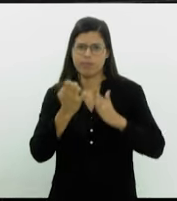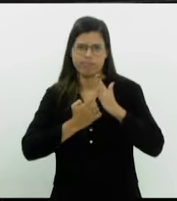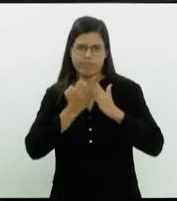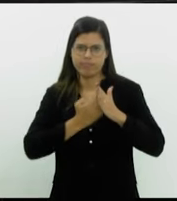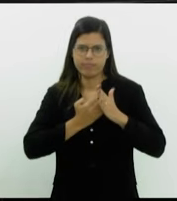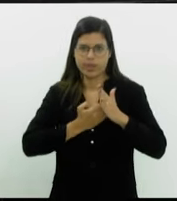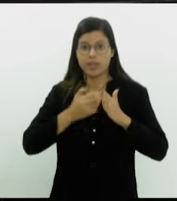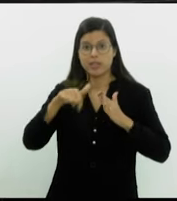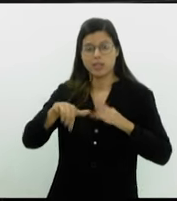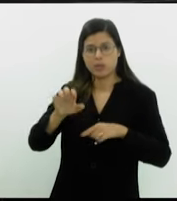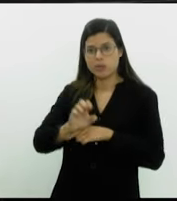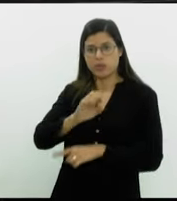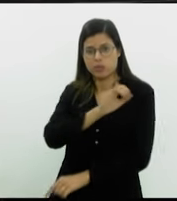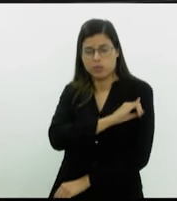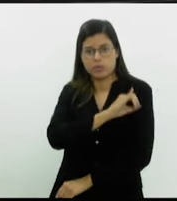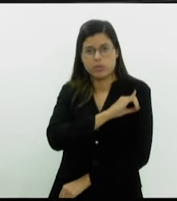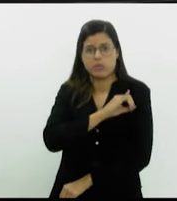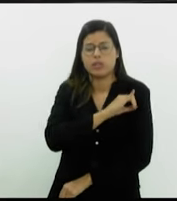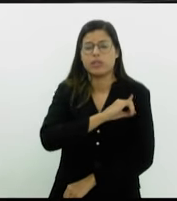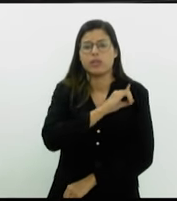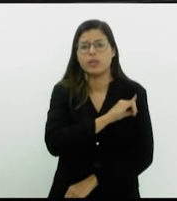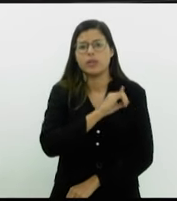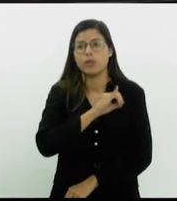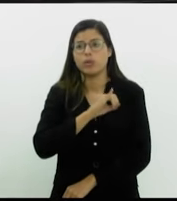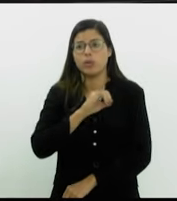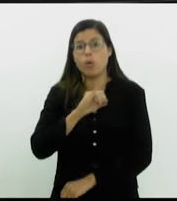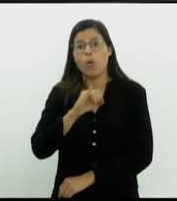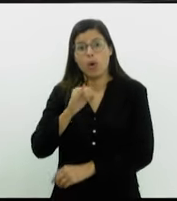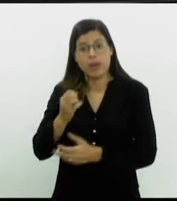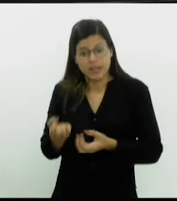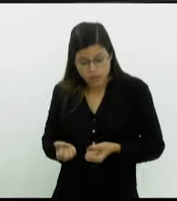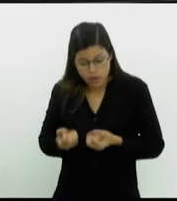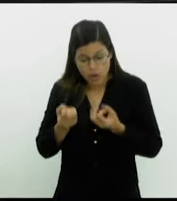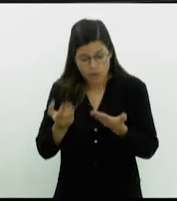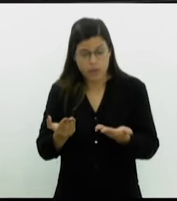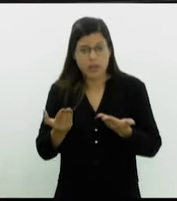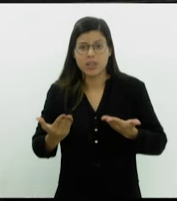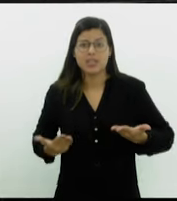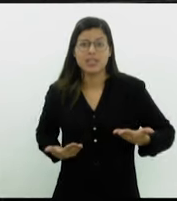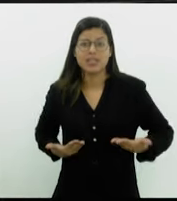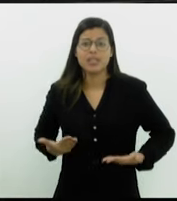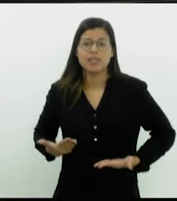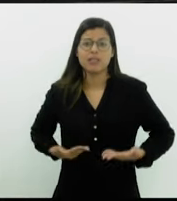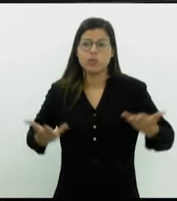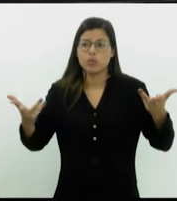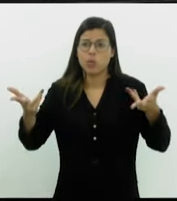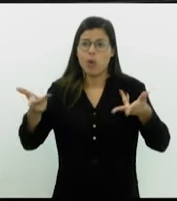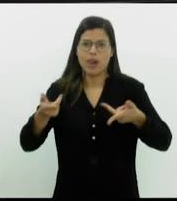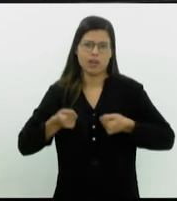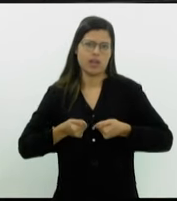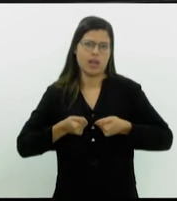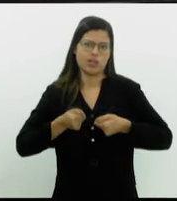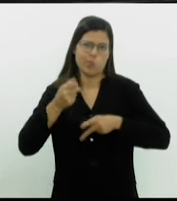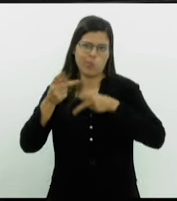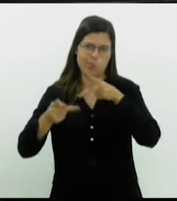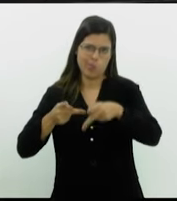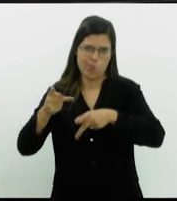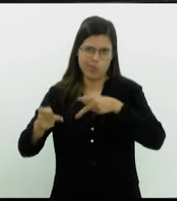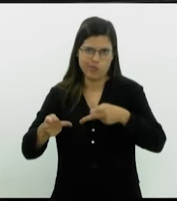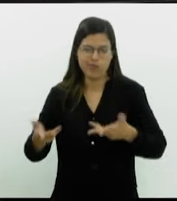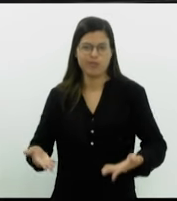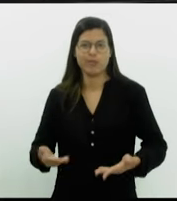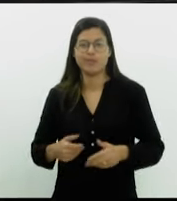que claramente esteja ofertando serviço de qualidade à população. Mas a minha